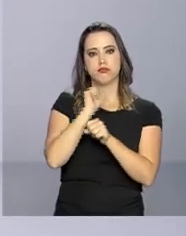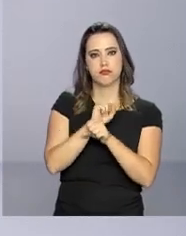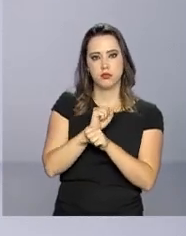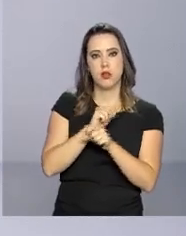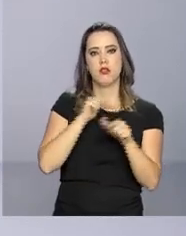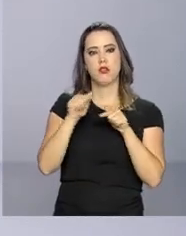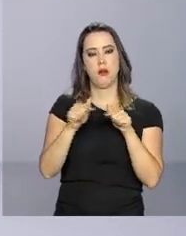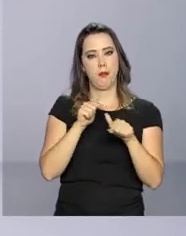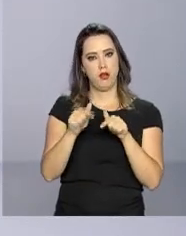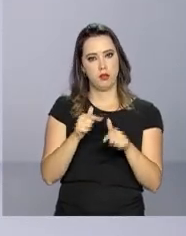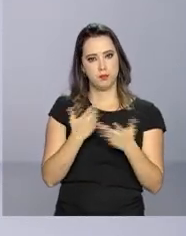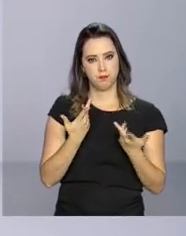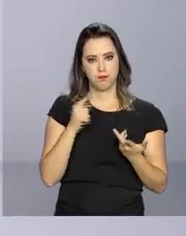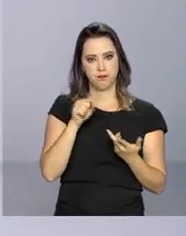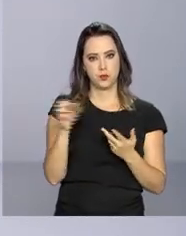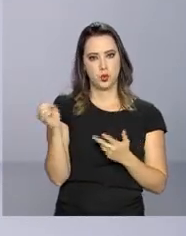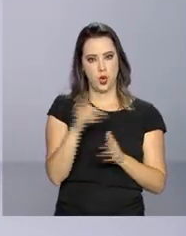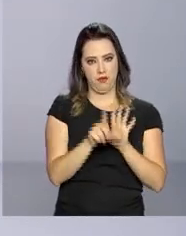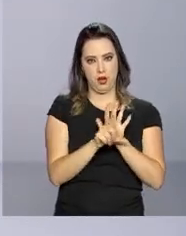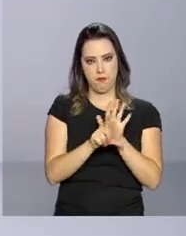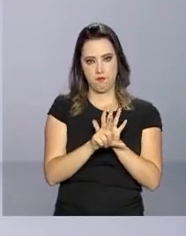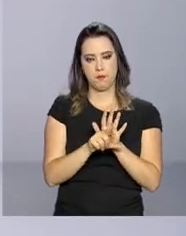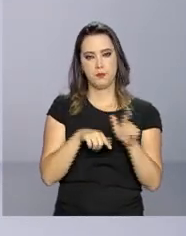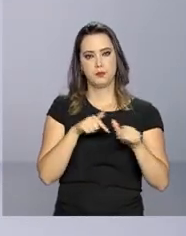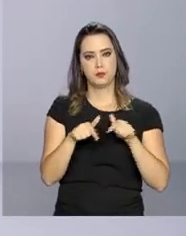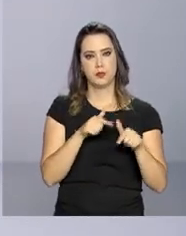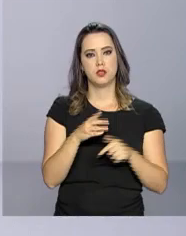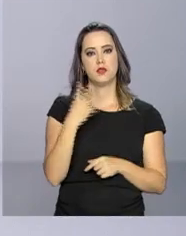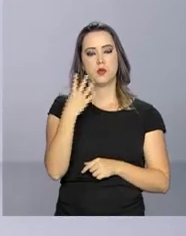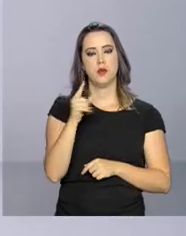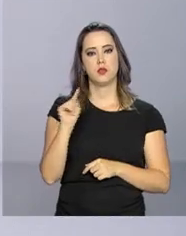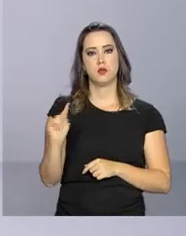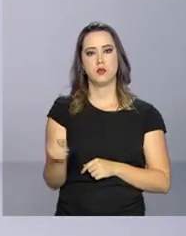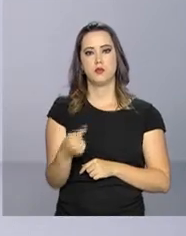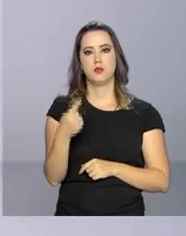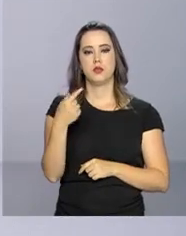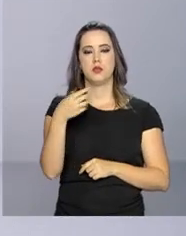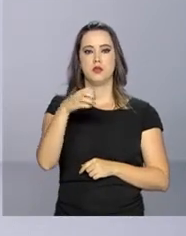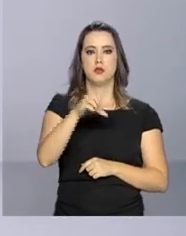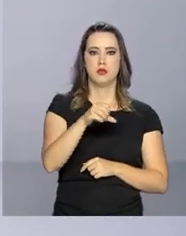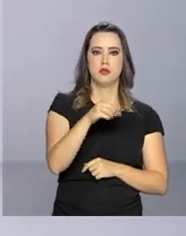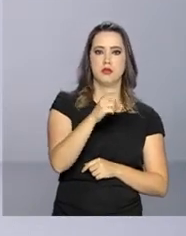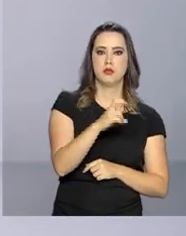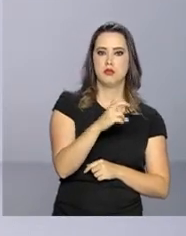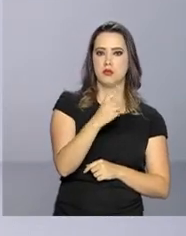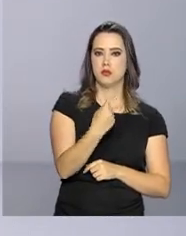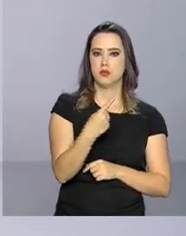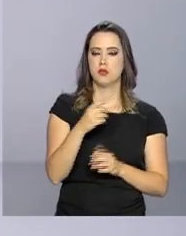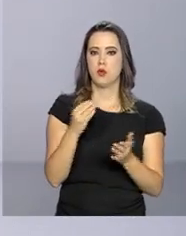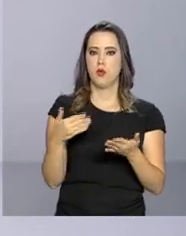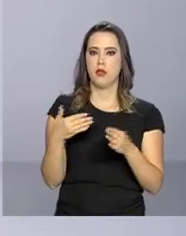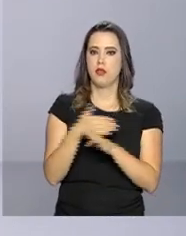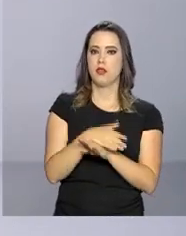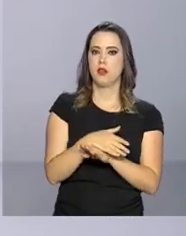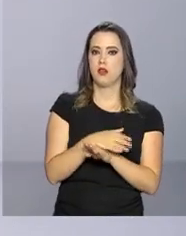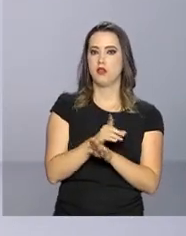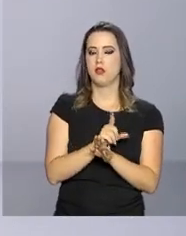modernização das leis trabalhistas, houve 4.951 admissões e 1